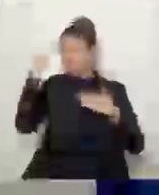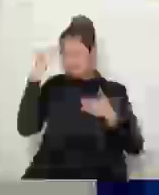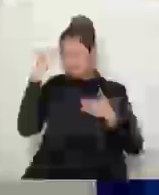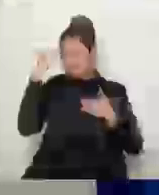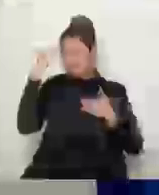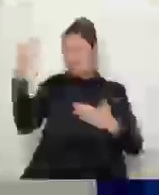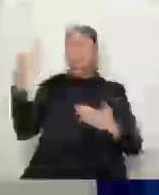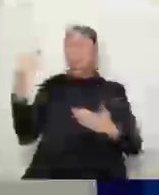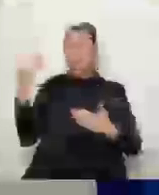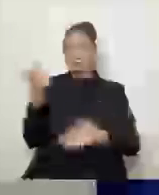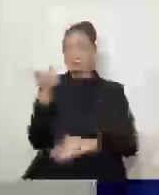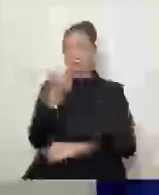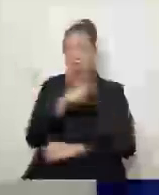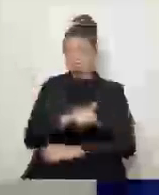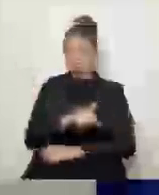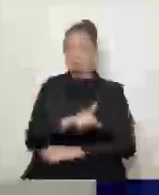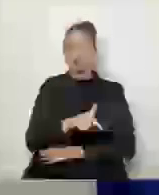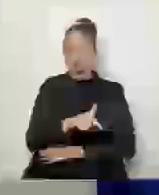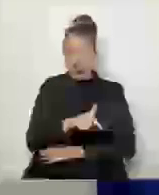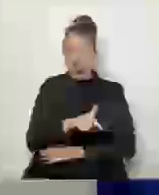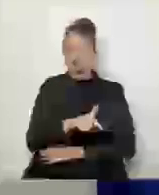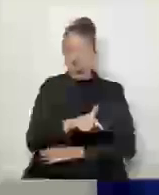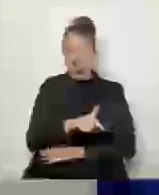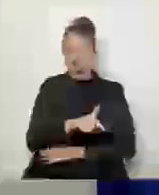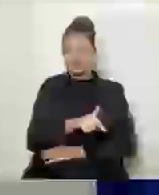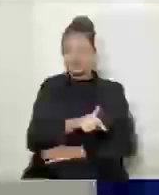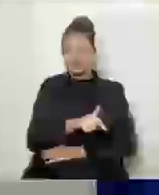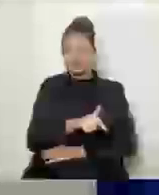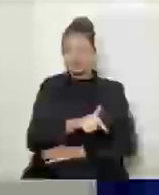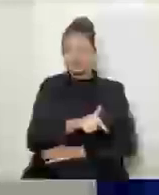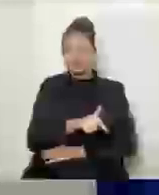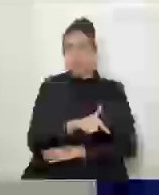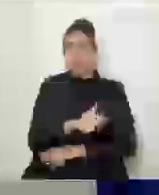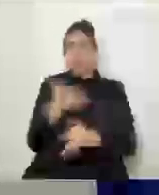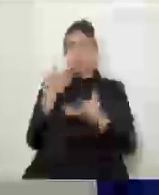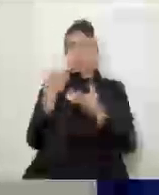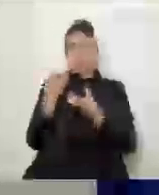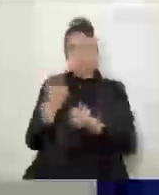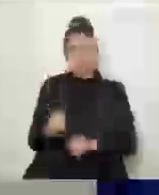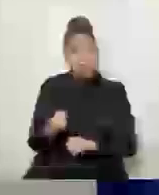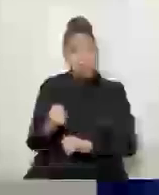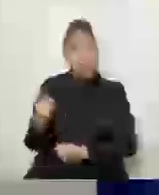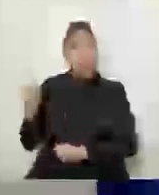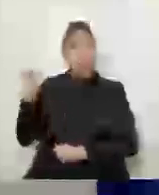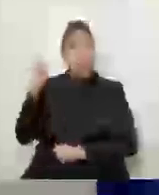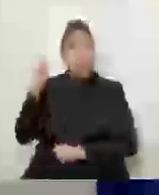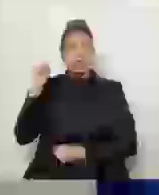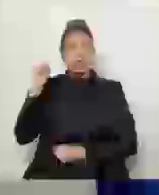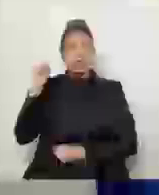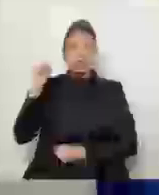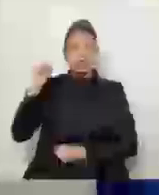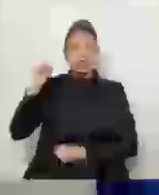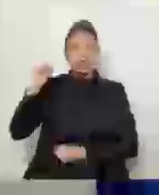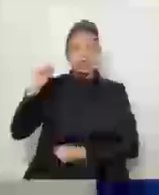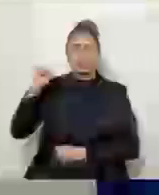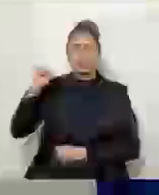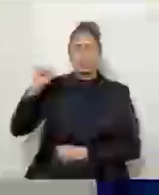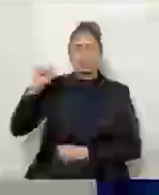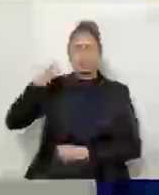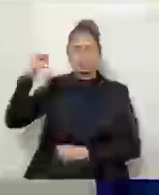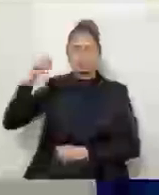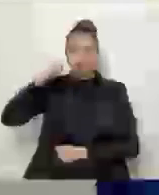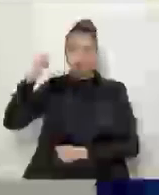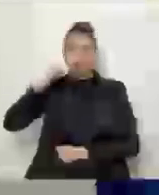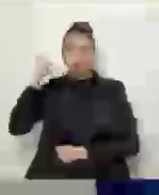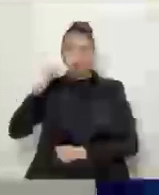receber do nosso senador Jorginho Mello, ele que destinou 400 mil reais ao nosso hospital regional